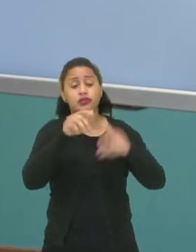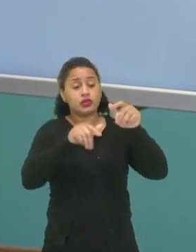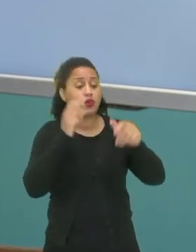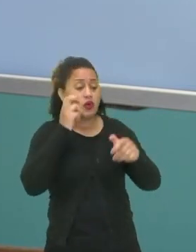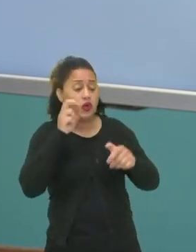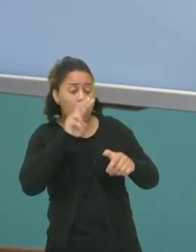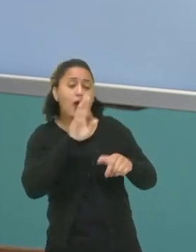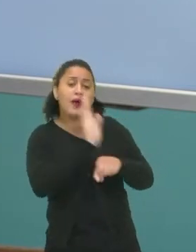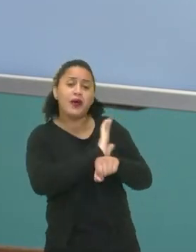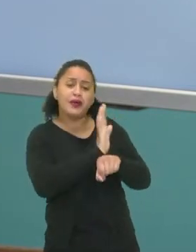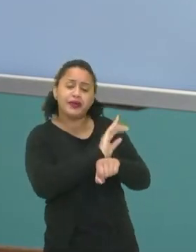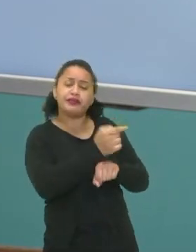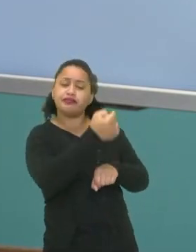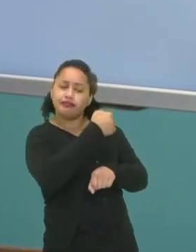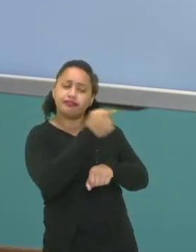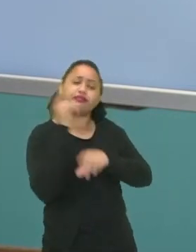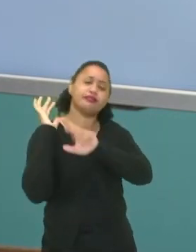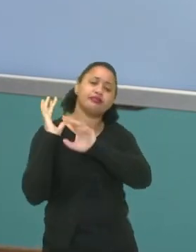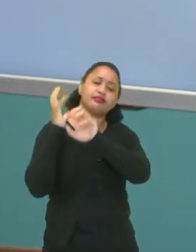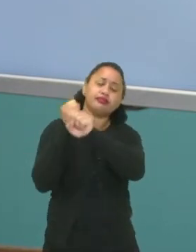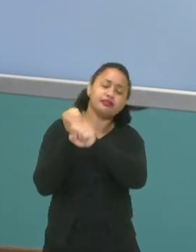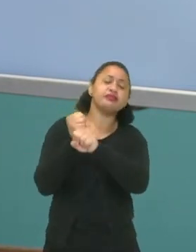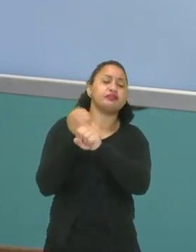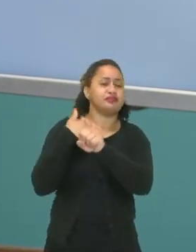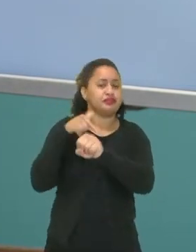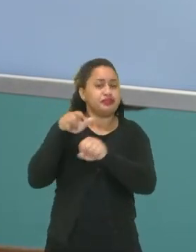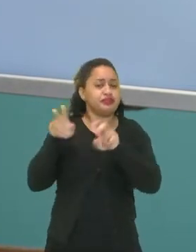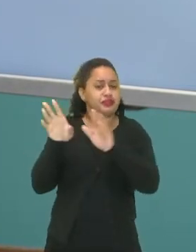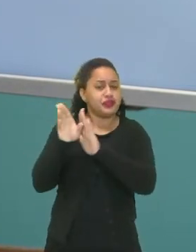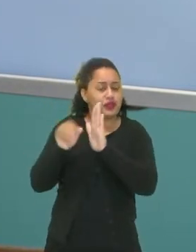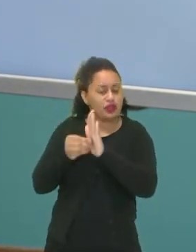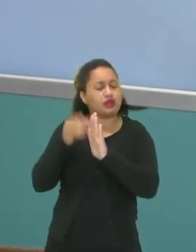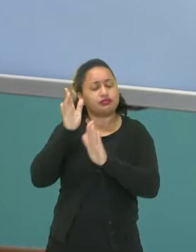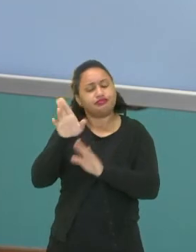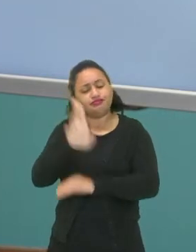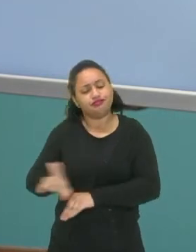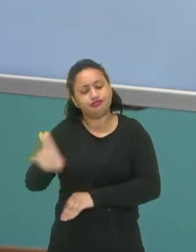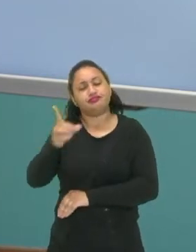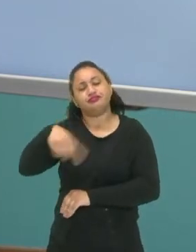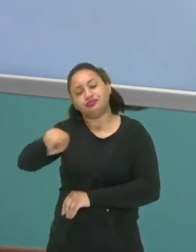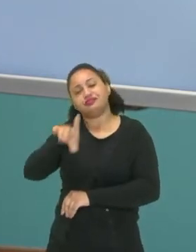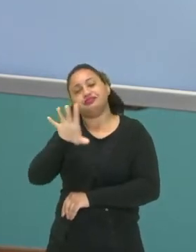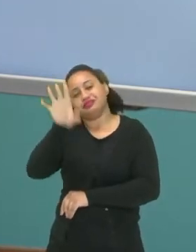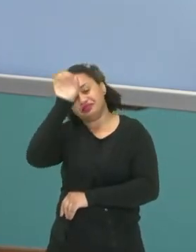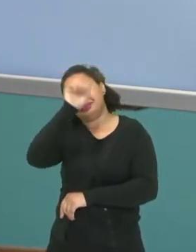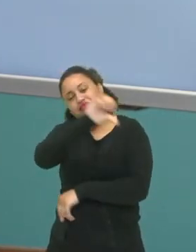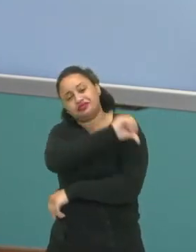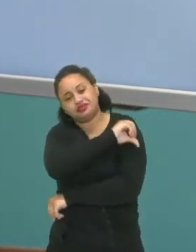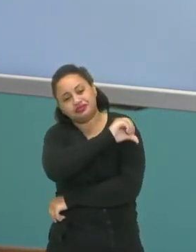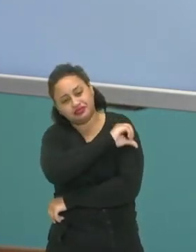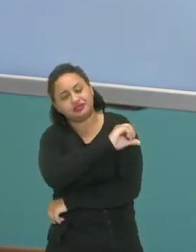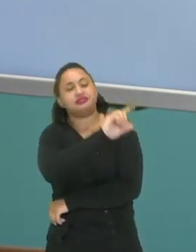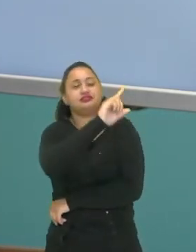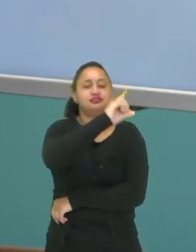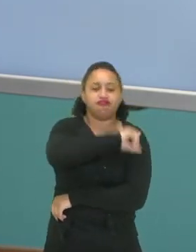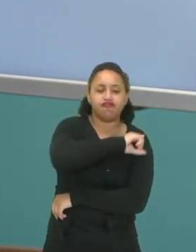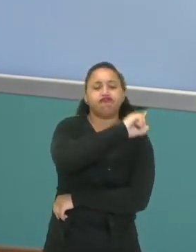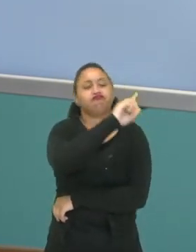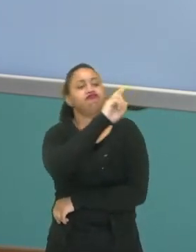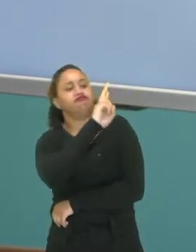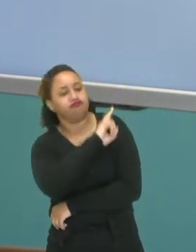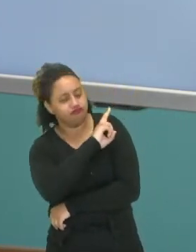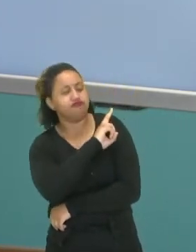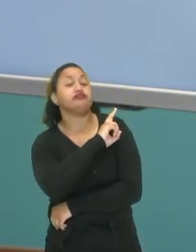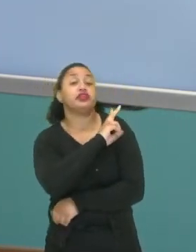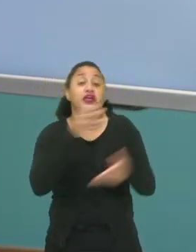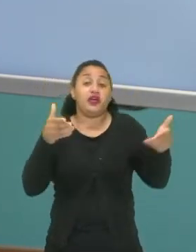vídeo que a gente retomou o plano cartesiano, que é um assunto já bastante utilizado. Vocês usaram lá no nono ano, usamos no primeiro ano, usamos no